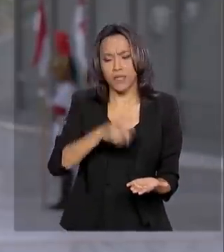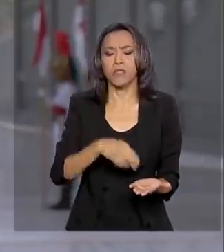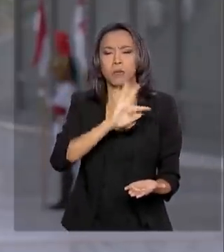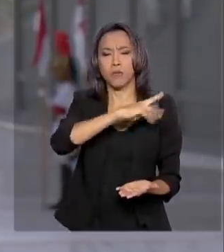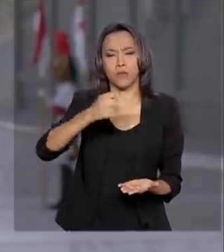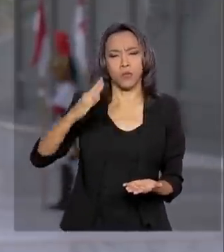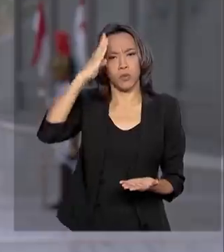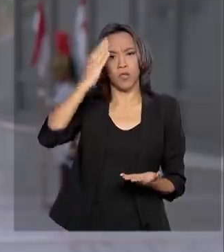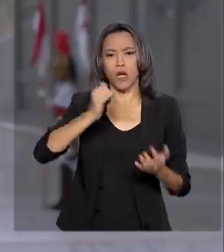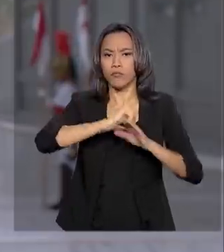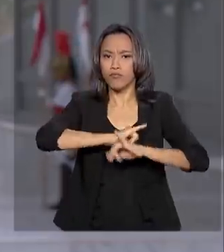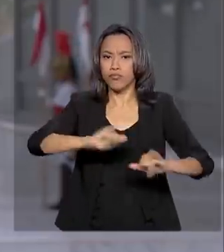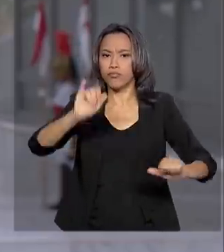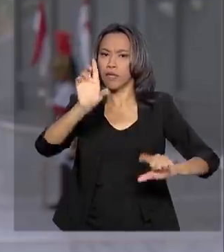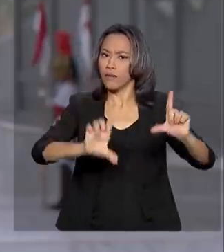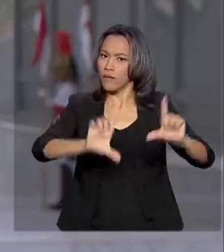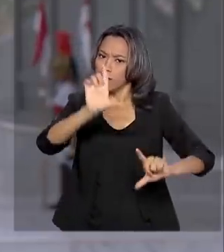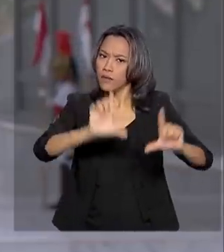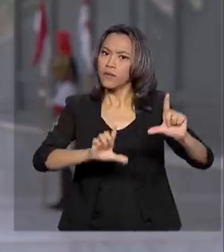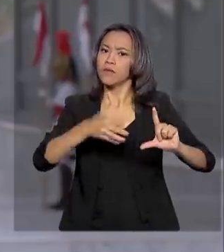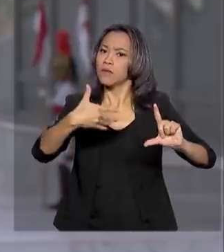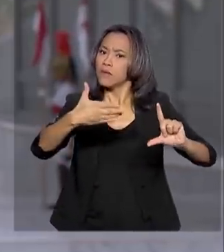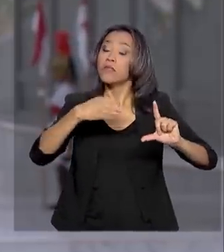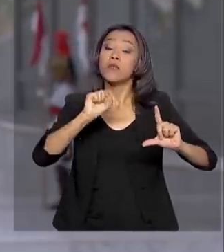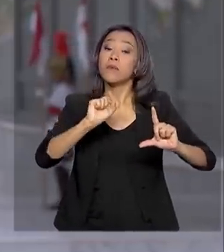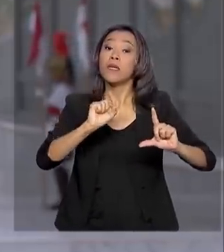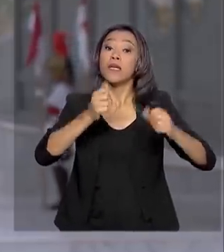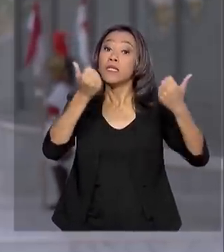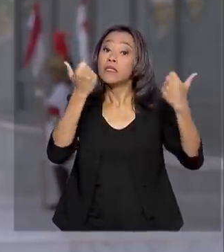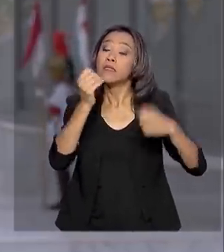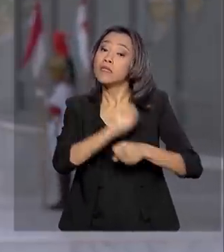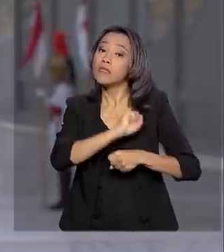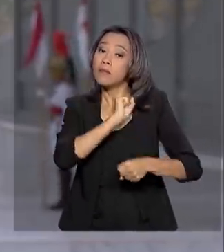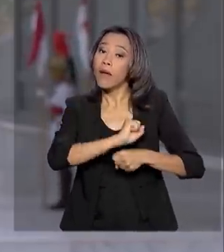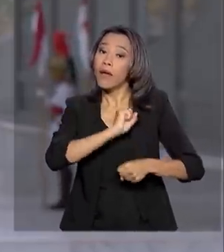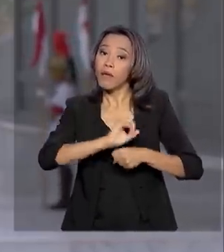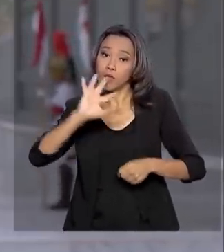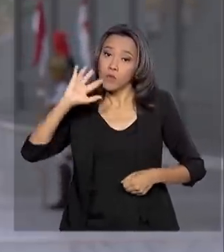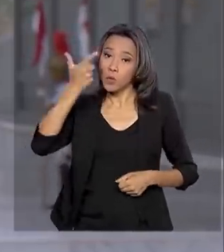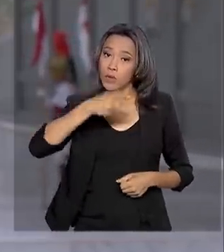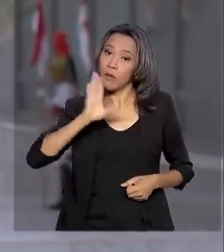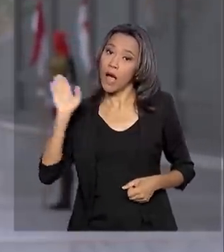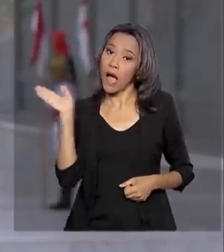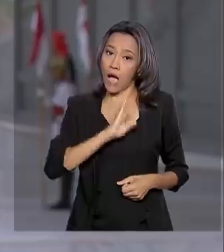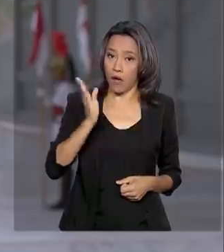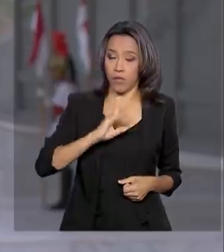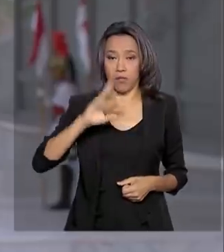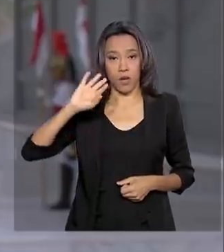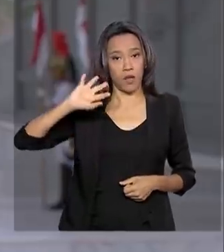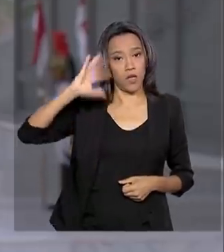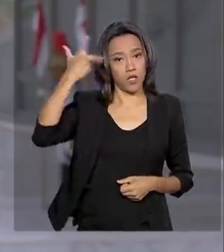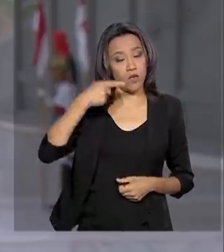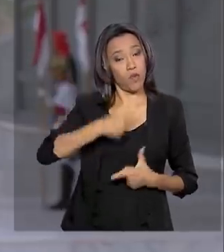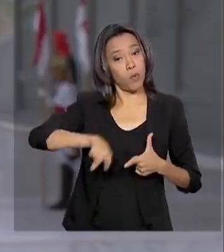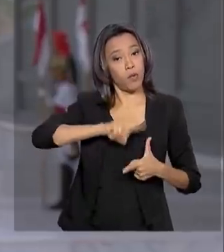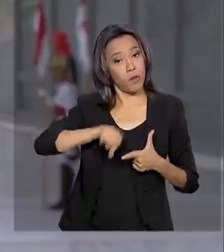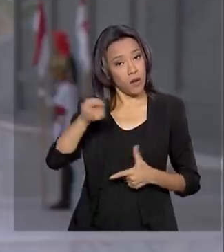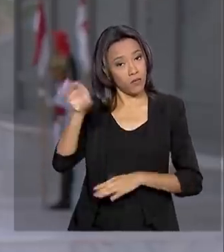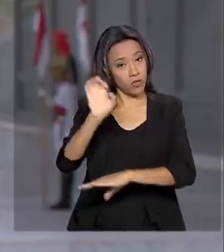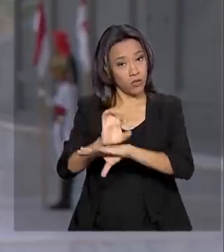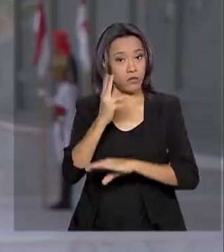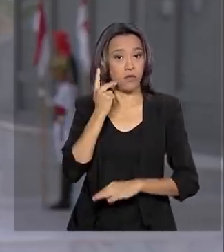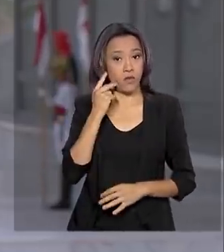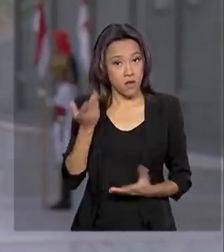internet, o presidente Jair Bolsonaro disse ontem que espera uma solução rápida para o impasse com os militares no Ceará.